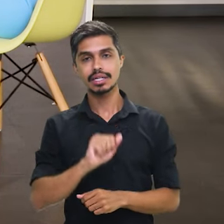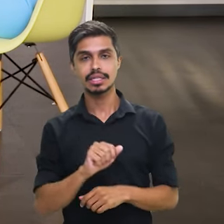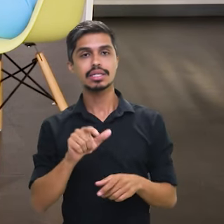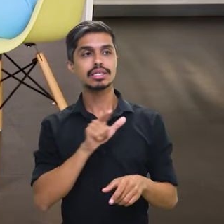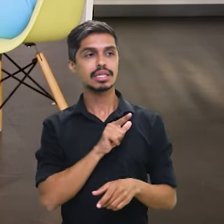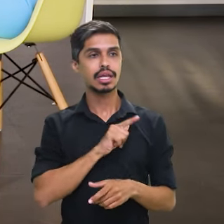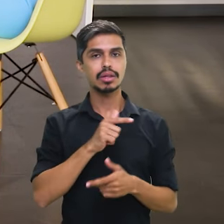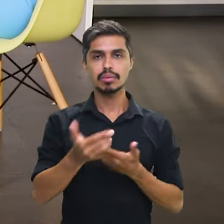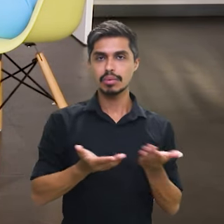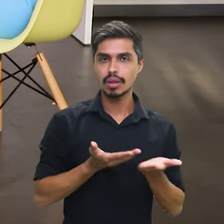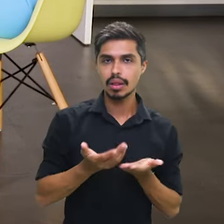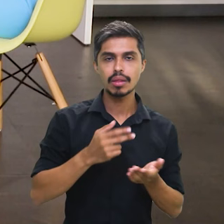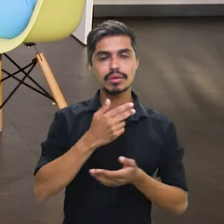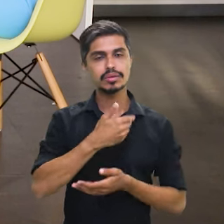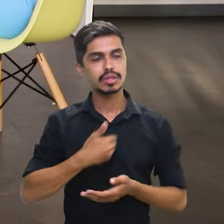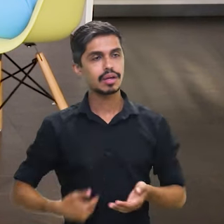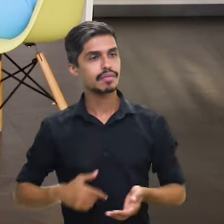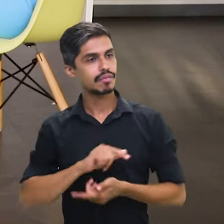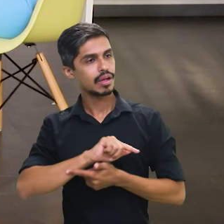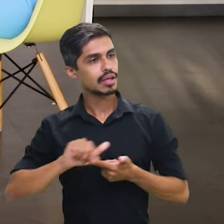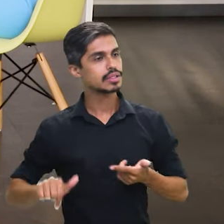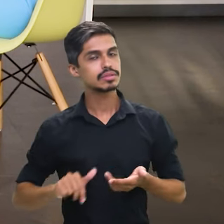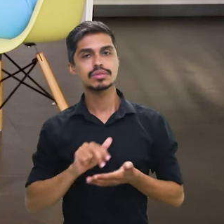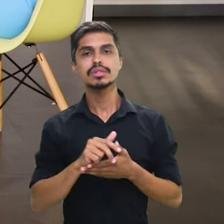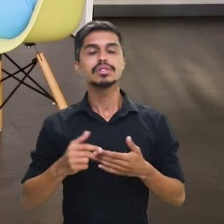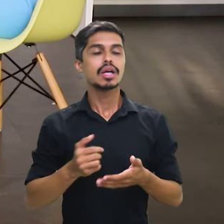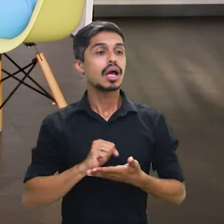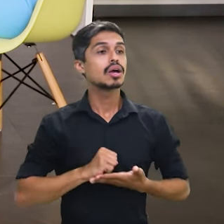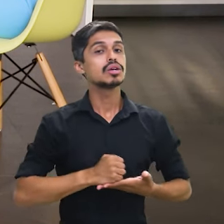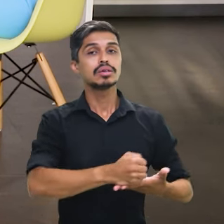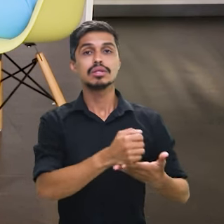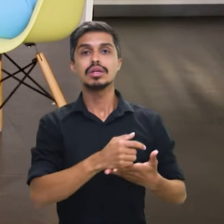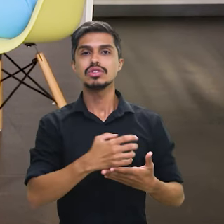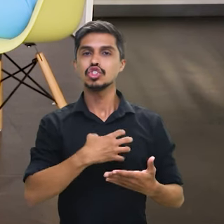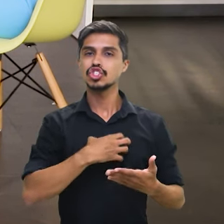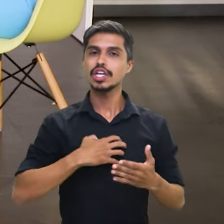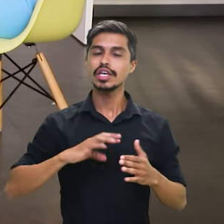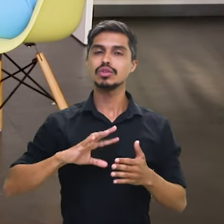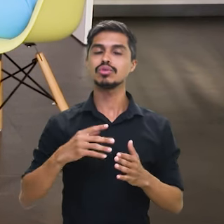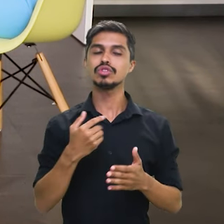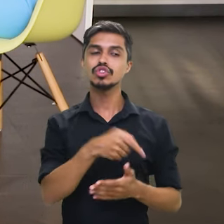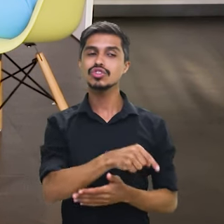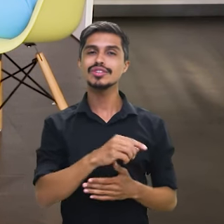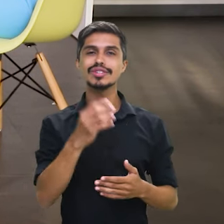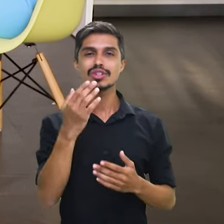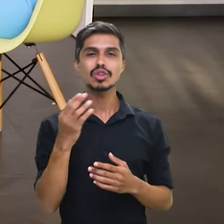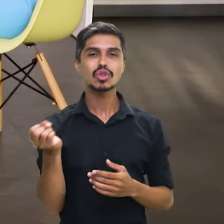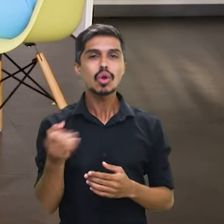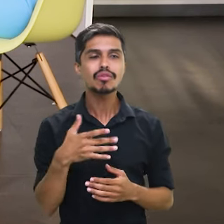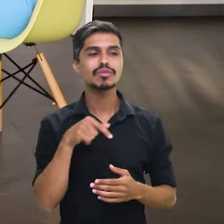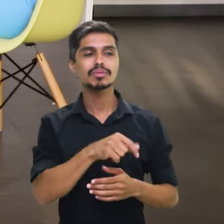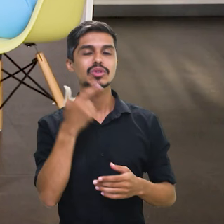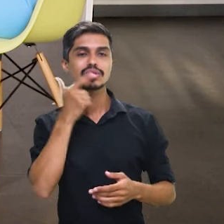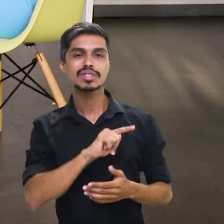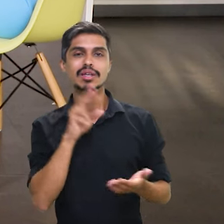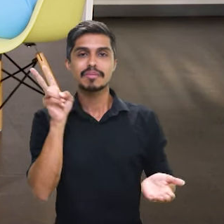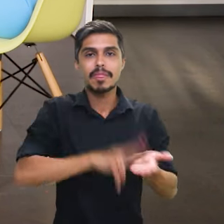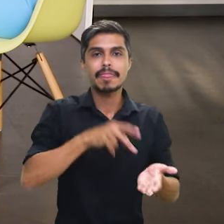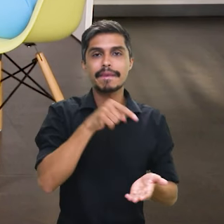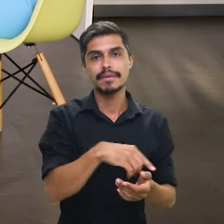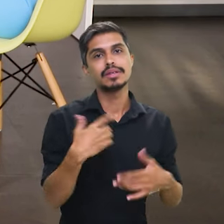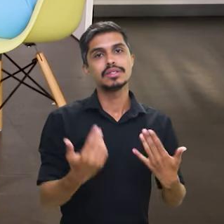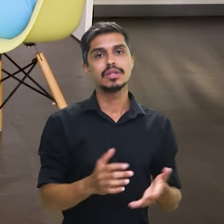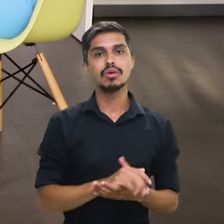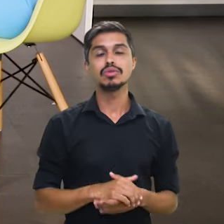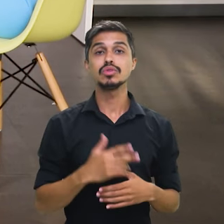recursos, com funcionários e com modelos mais modernos de fazer isso. Para que as pessoas possam ter direito à posse da terra e não possam